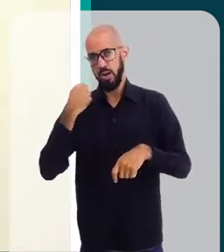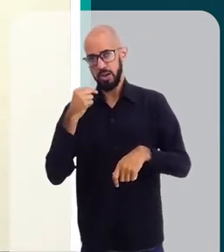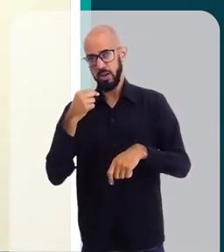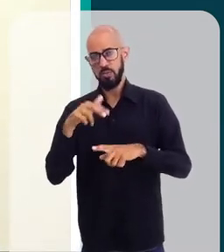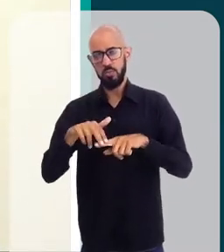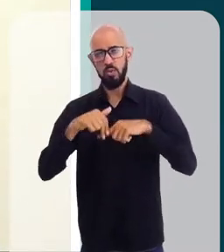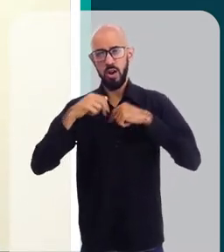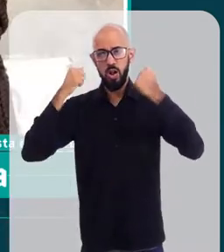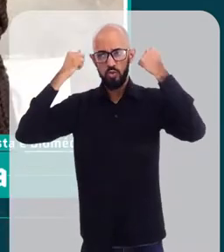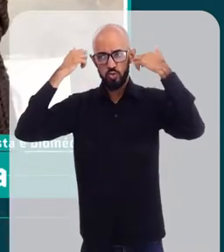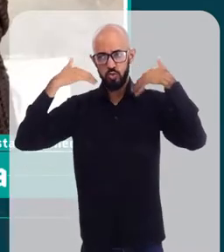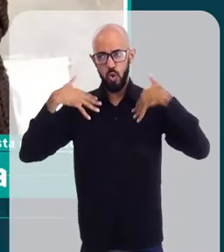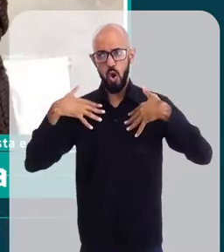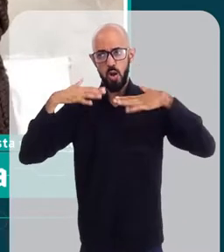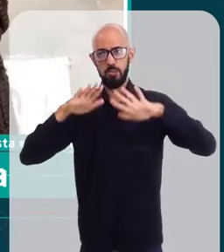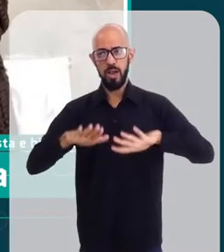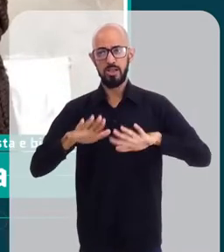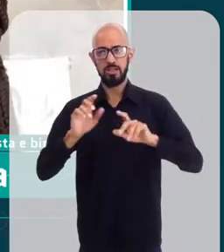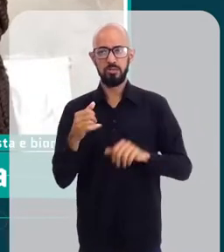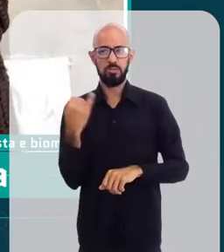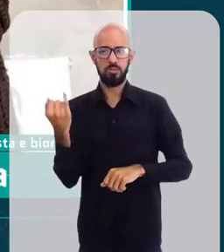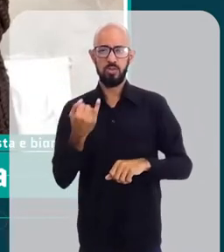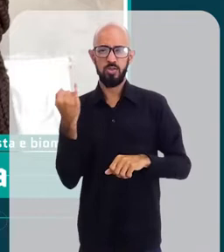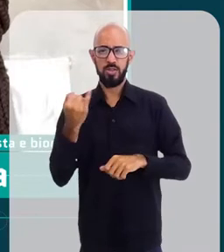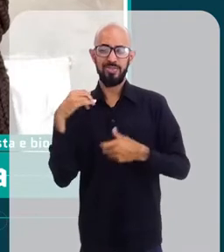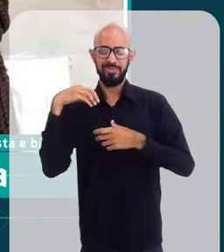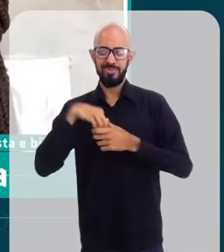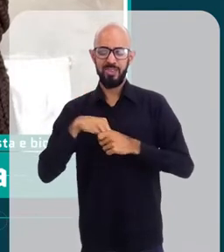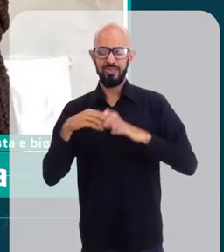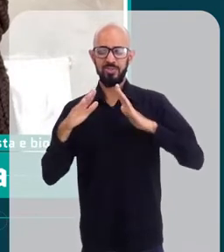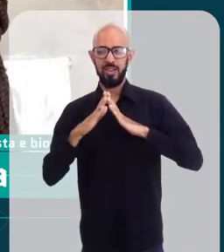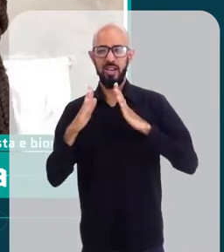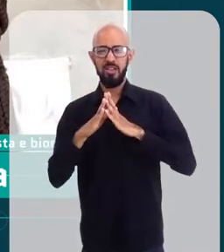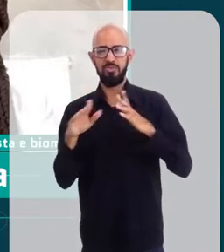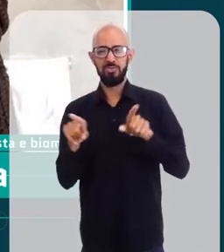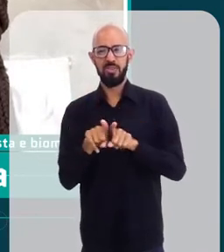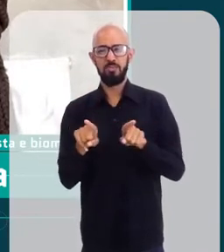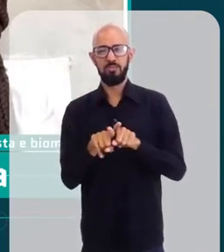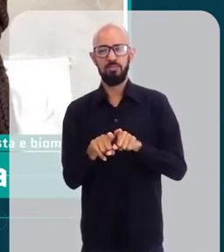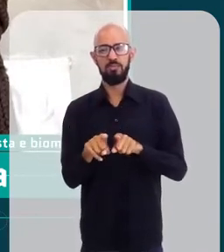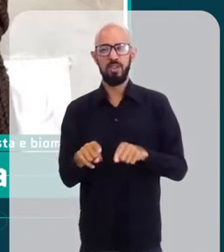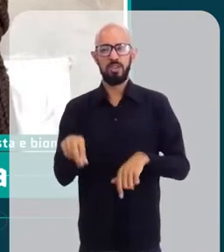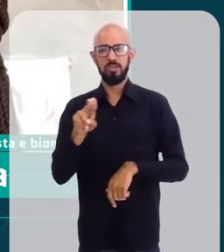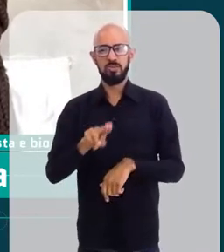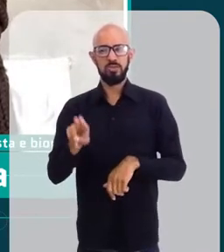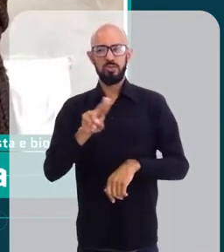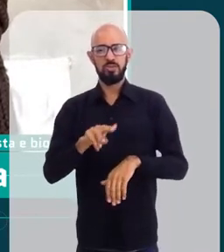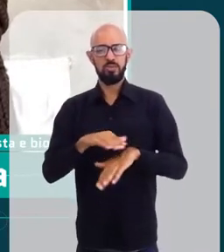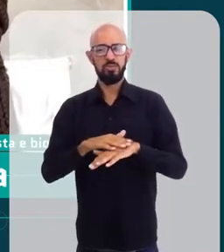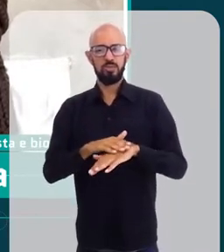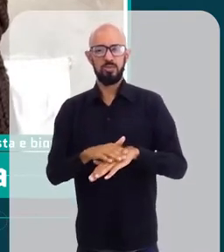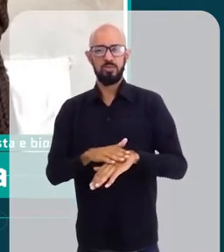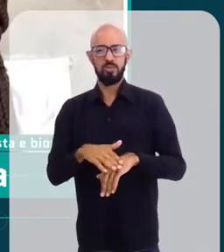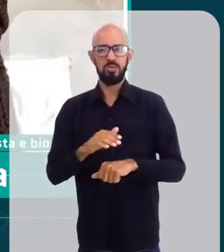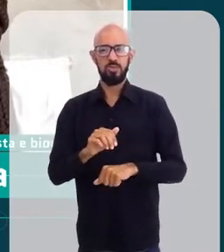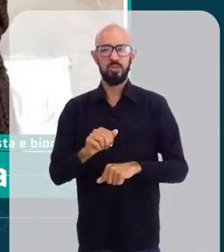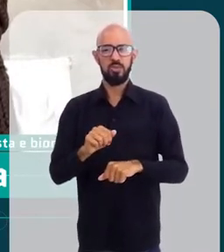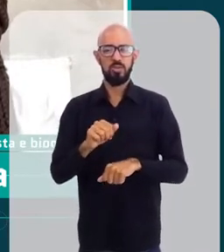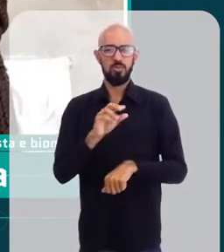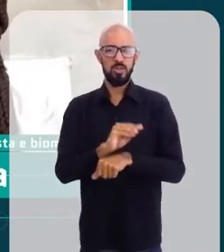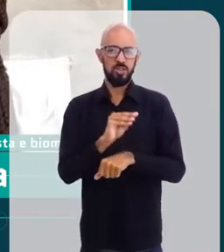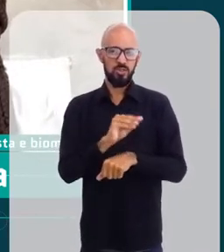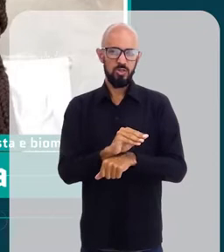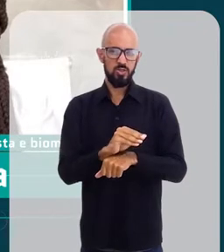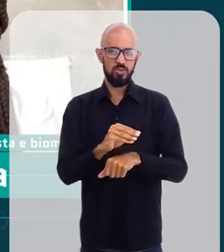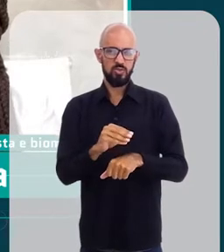suor. Mas é muito importante que dentro de casa também se aplique o protetor solar por conta